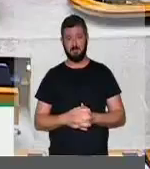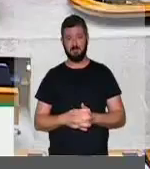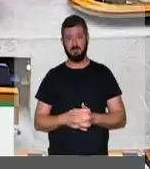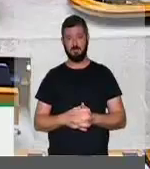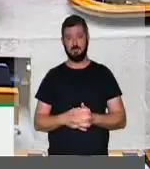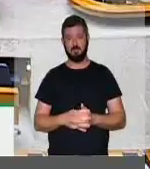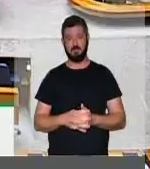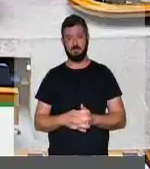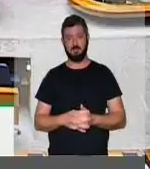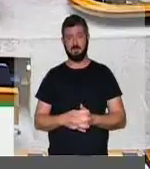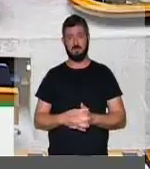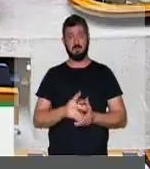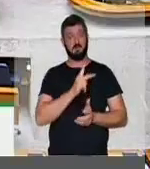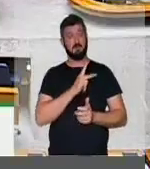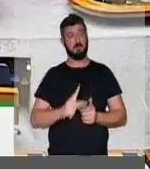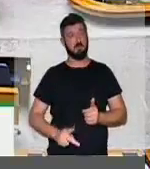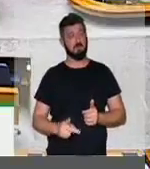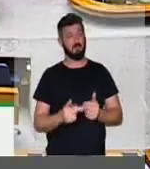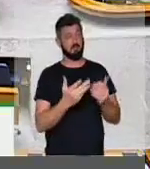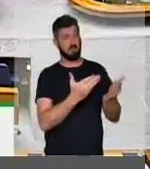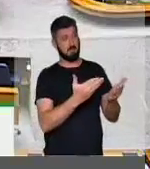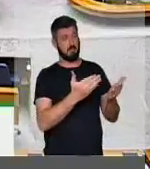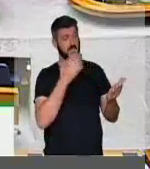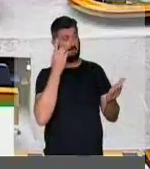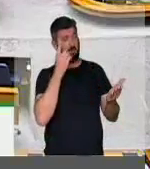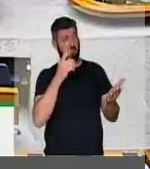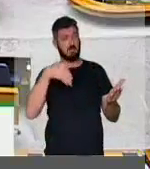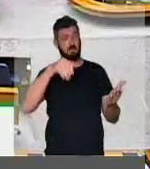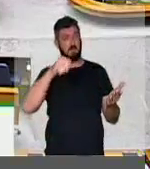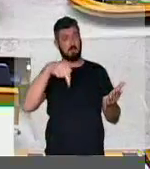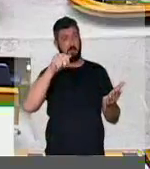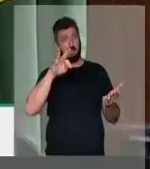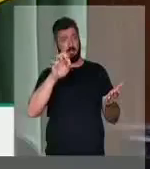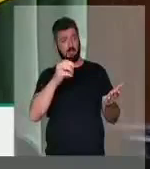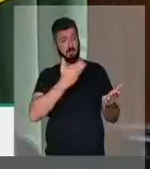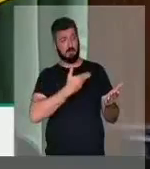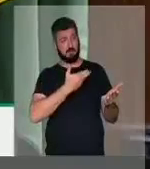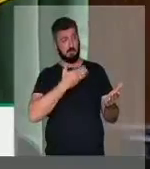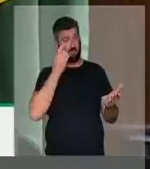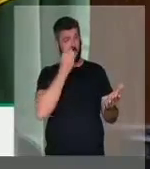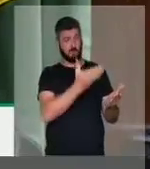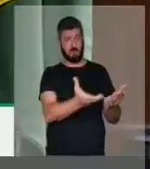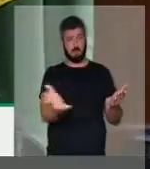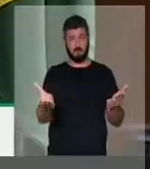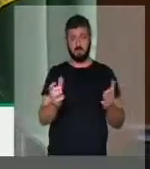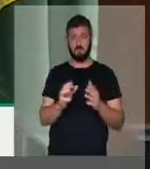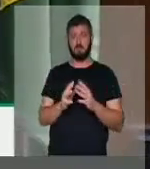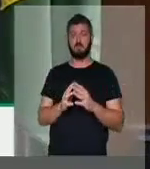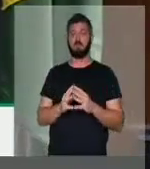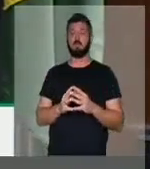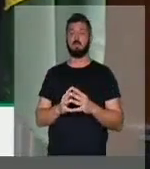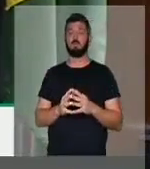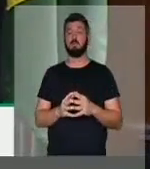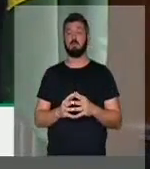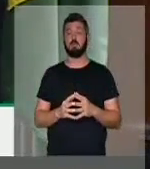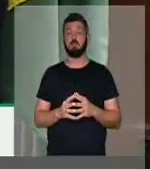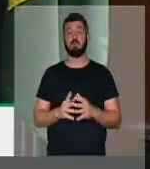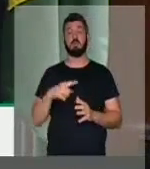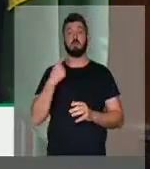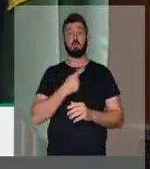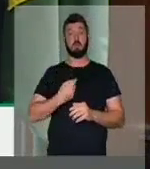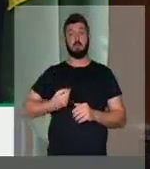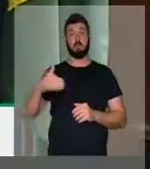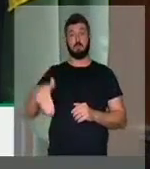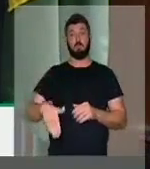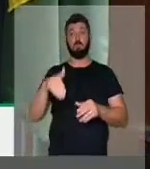Senhor Presidente, deputado Carlos Monato, colegas deputados e deputadas, nós estamos aqui para